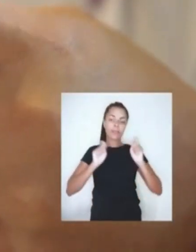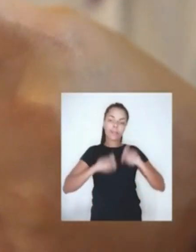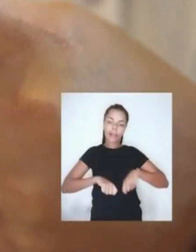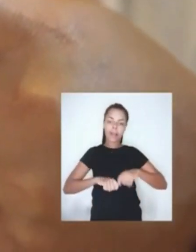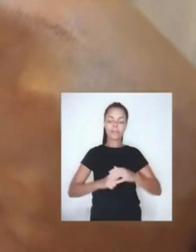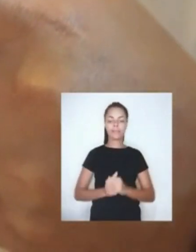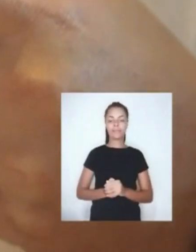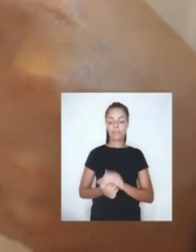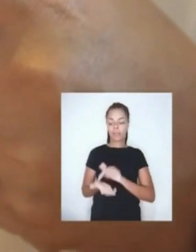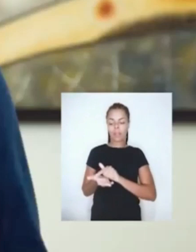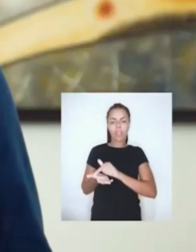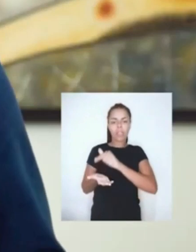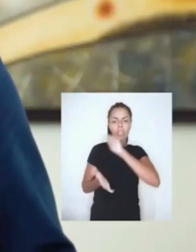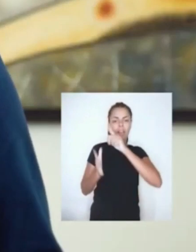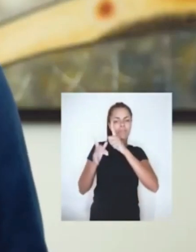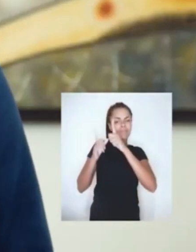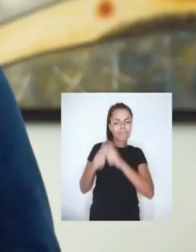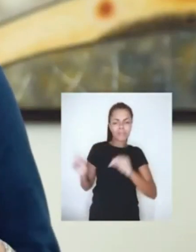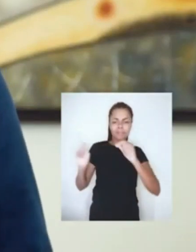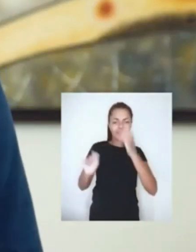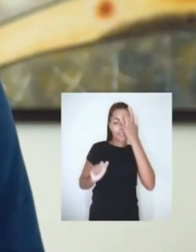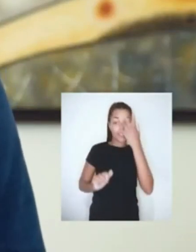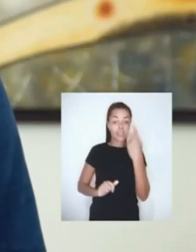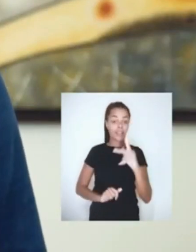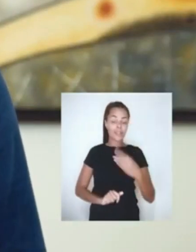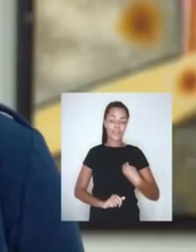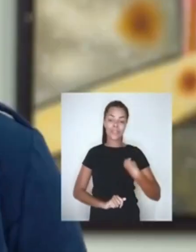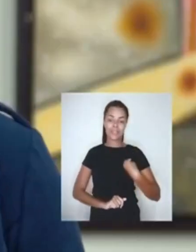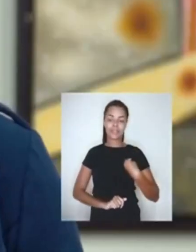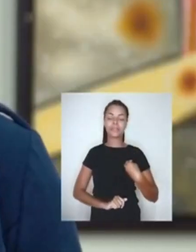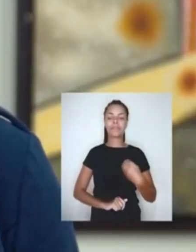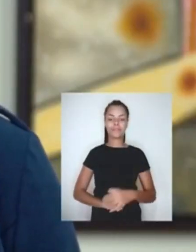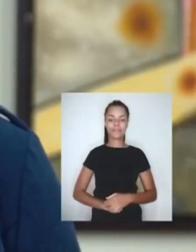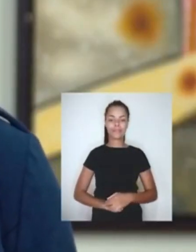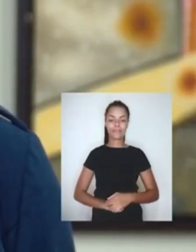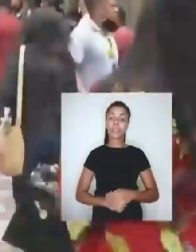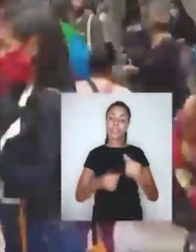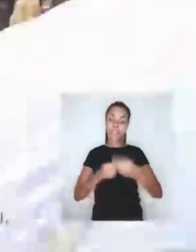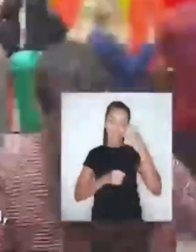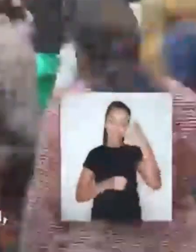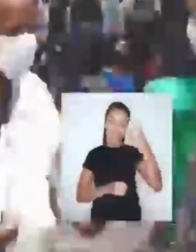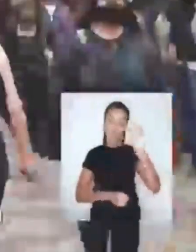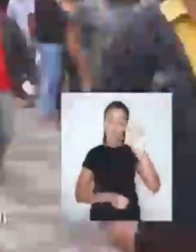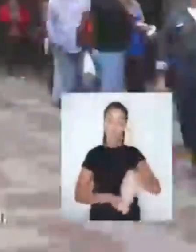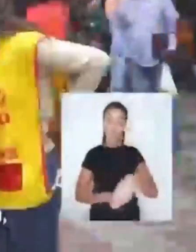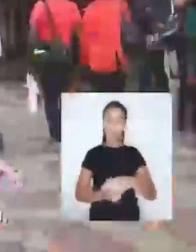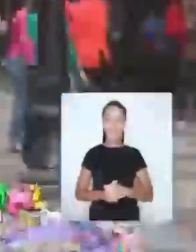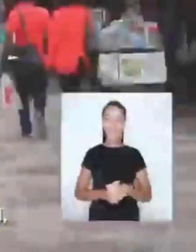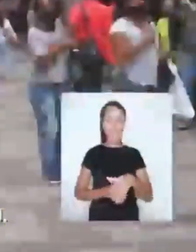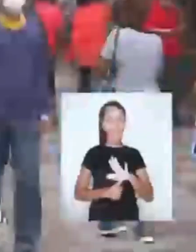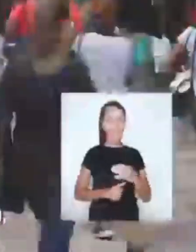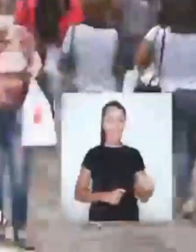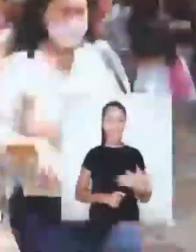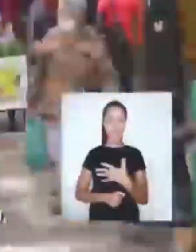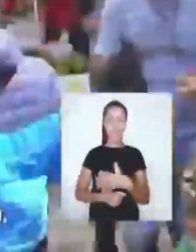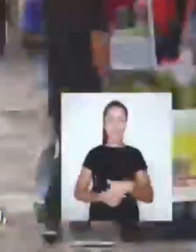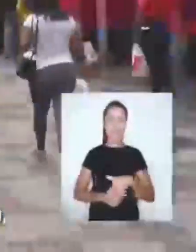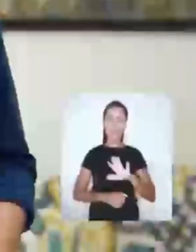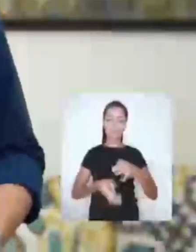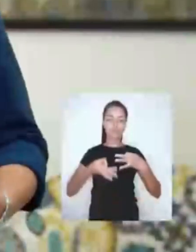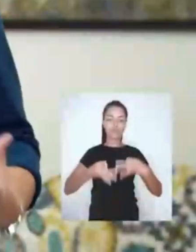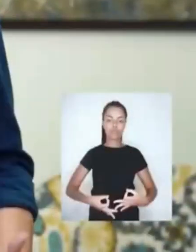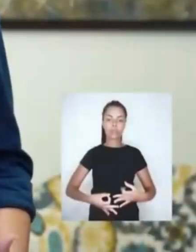desburocratizar para facilitar a sua vida. Cidade Inteligente é isso. Uma cidade mais moderna, mais